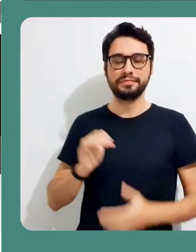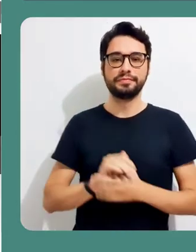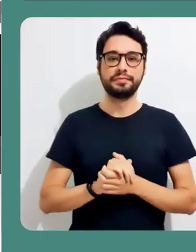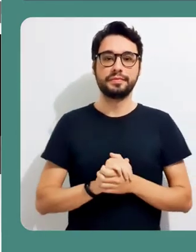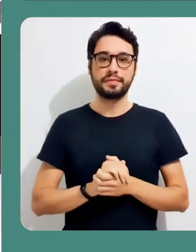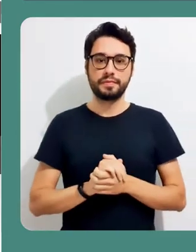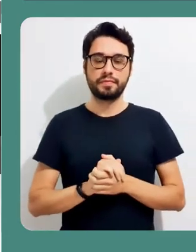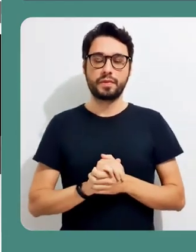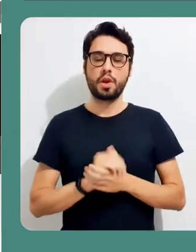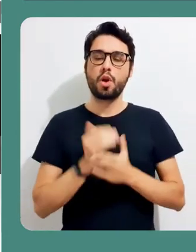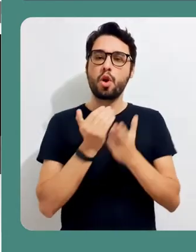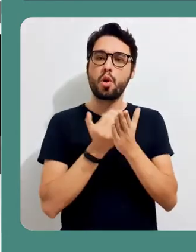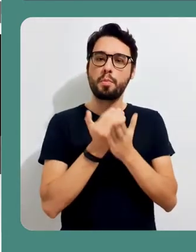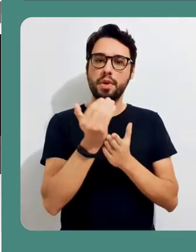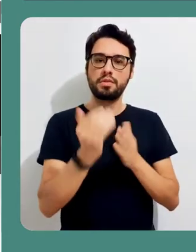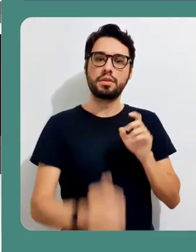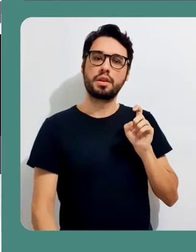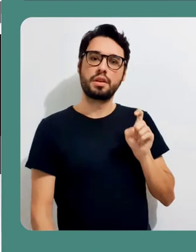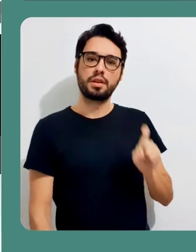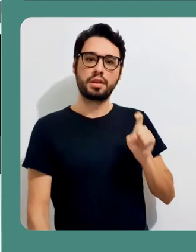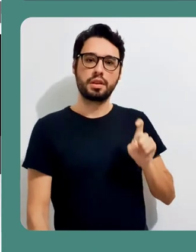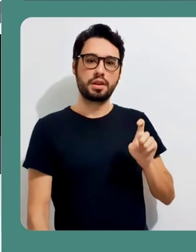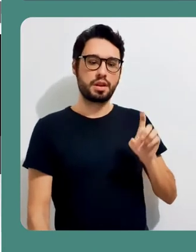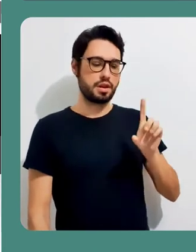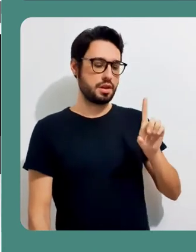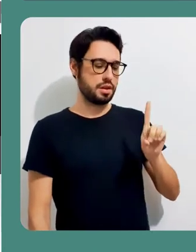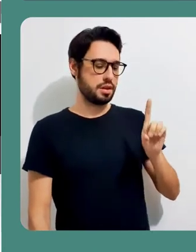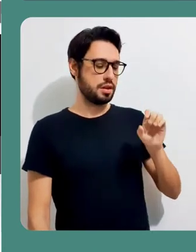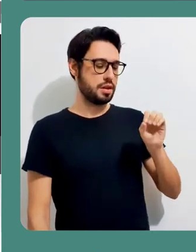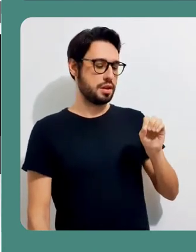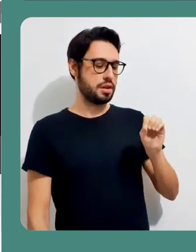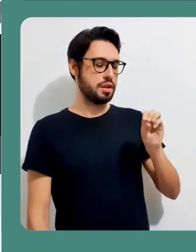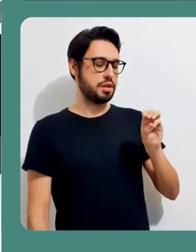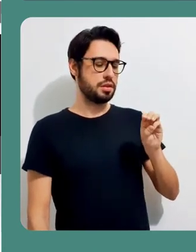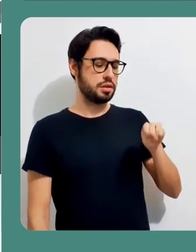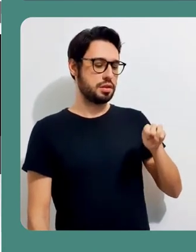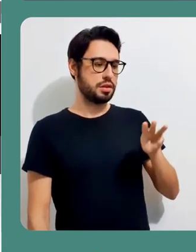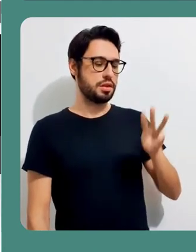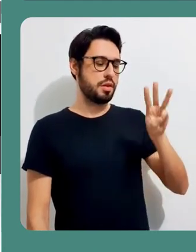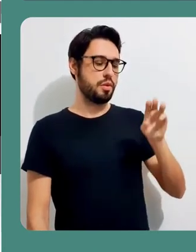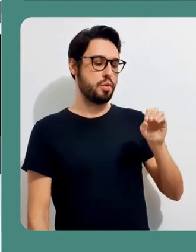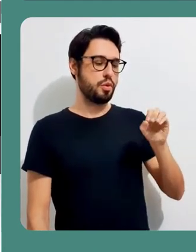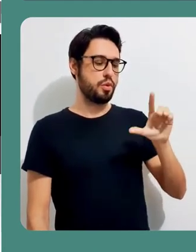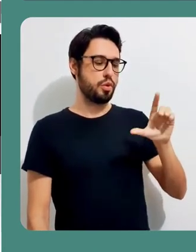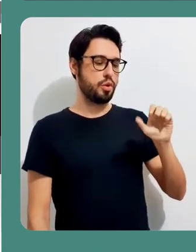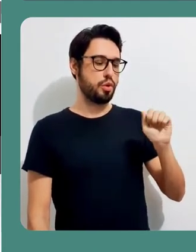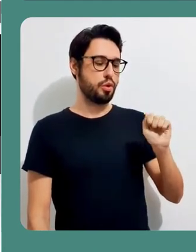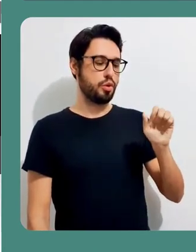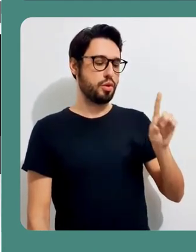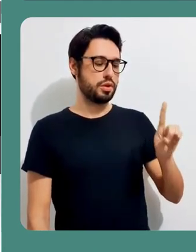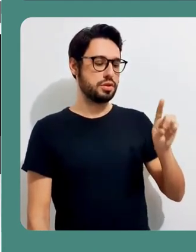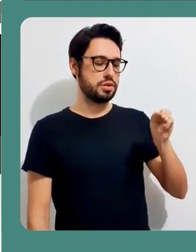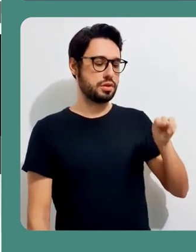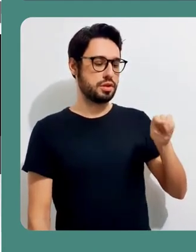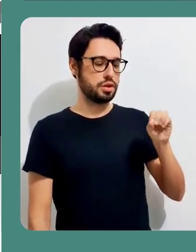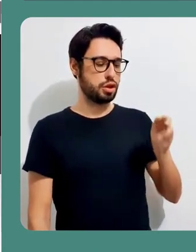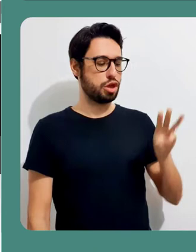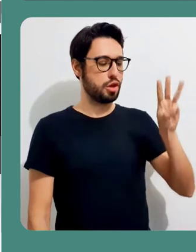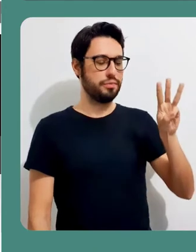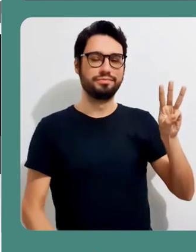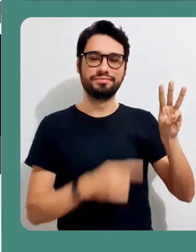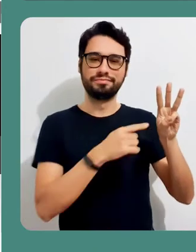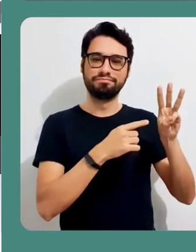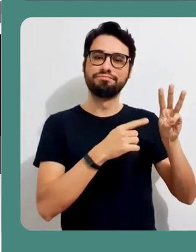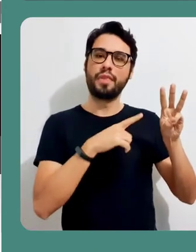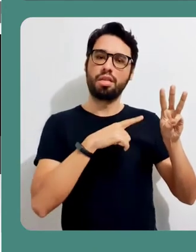endereço eletrônico, knowledge.autodesk.com e na página inicial clicar em Download Now e